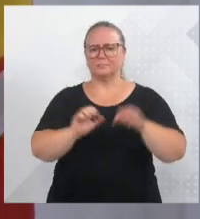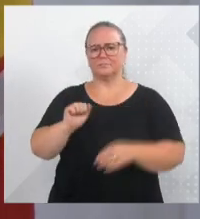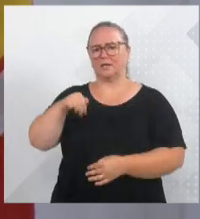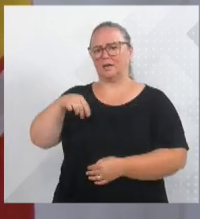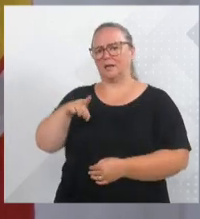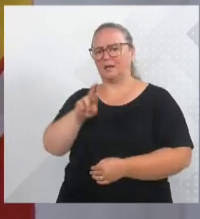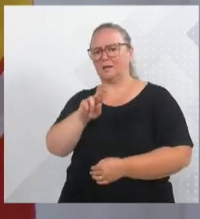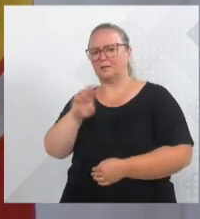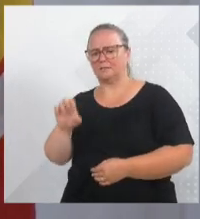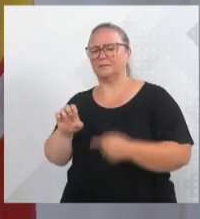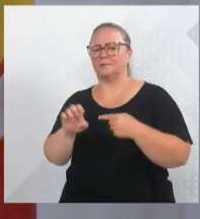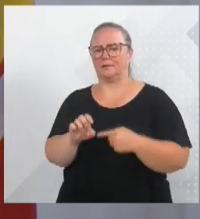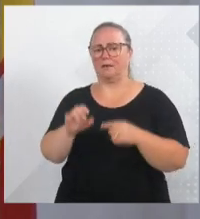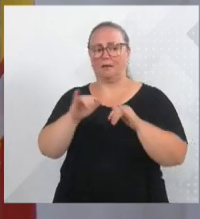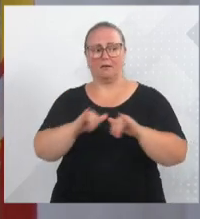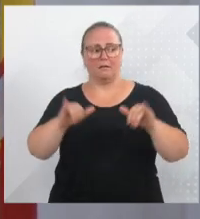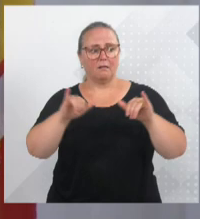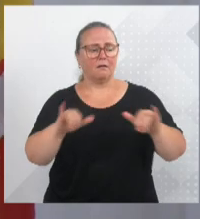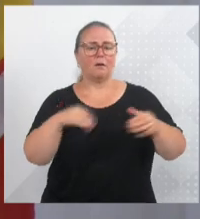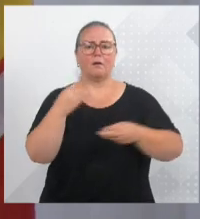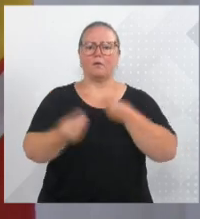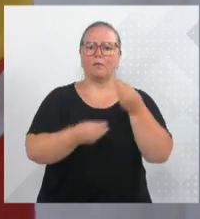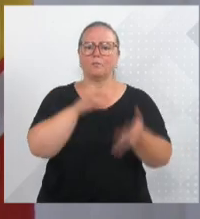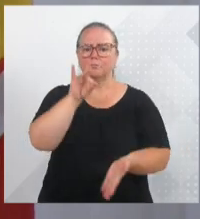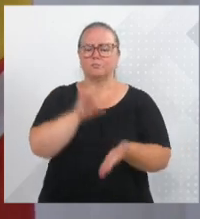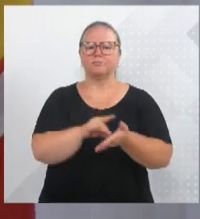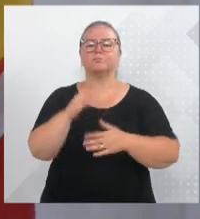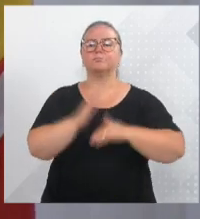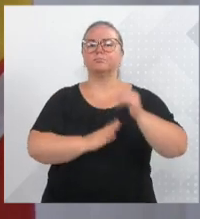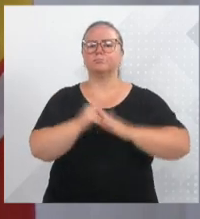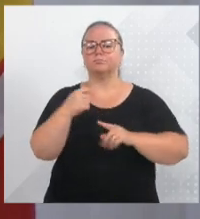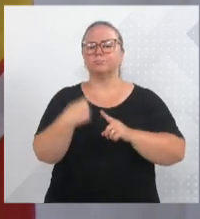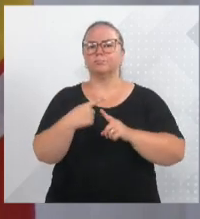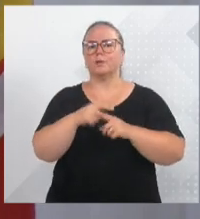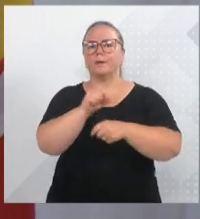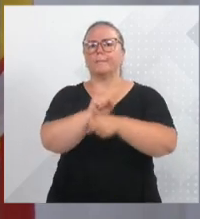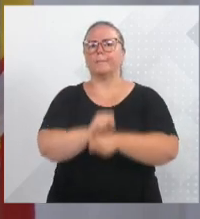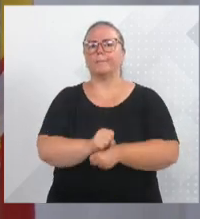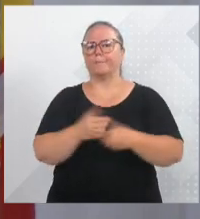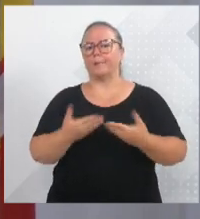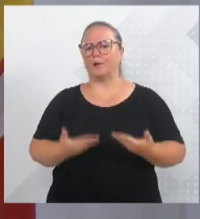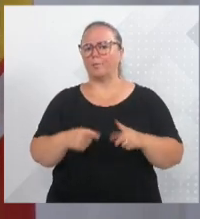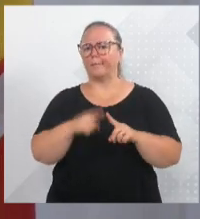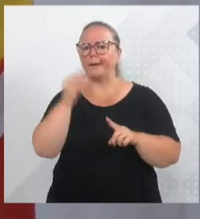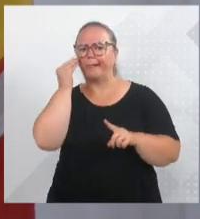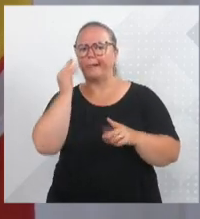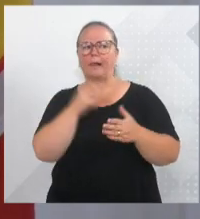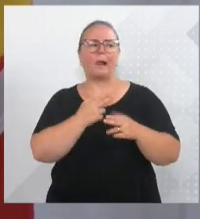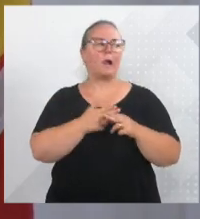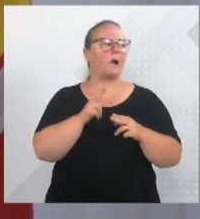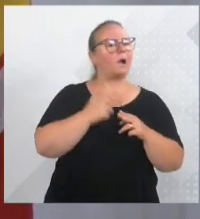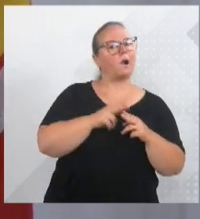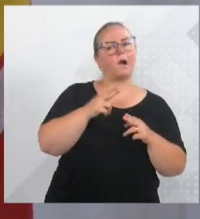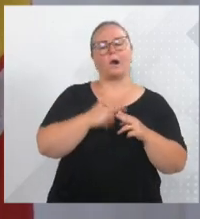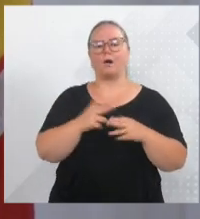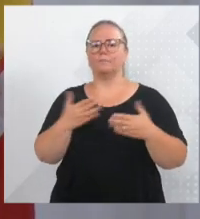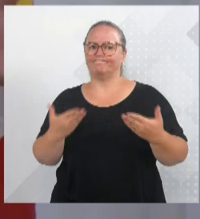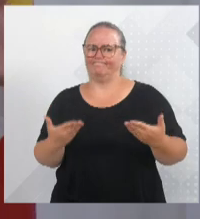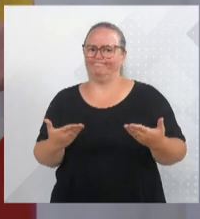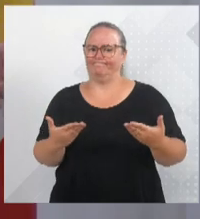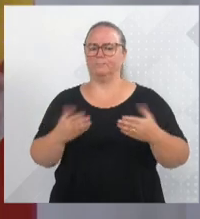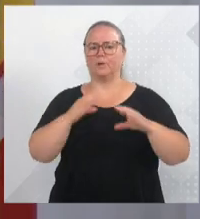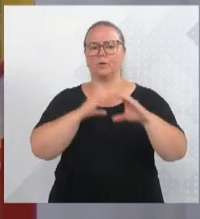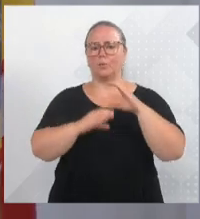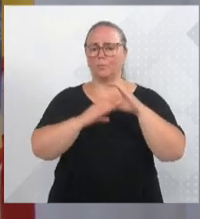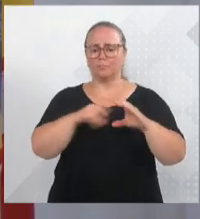que deveria estar aí para informar a população de fato por que as obras não andam. E parece que tentam se esconder, enfim, não falam. A comunicação